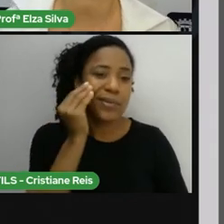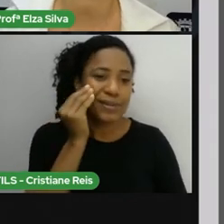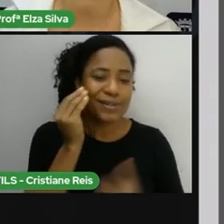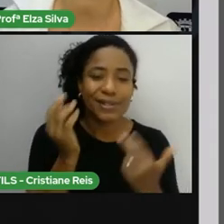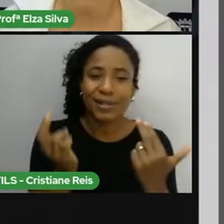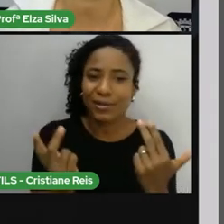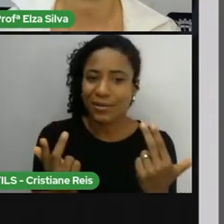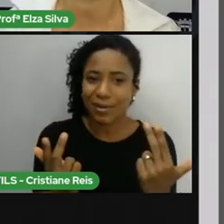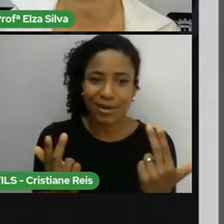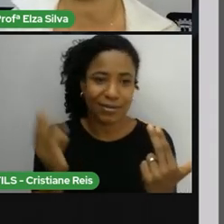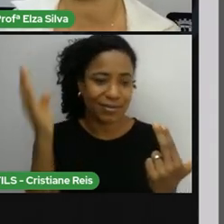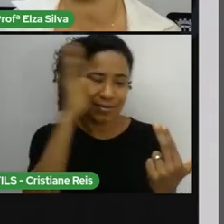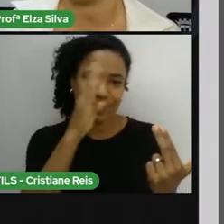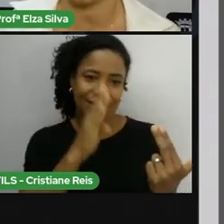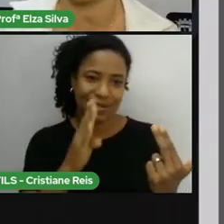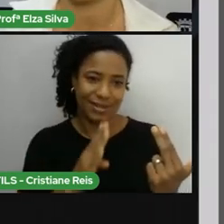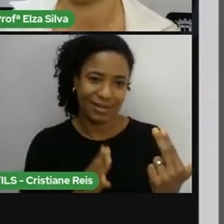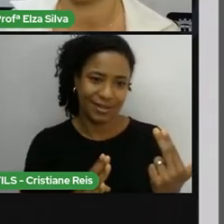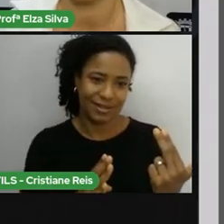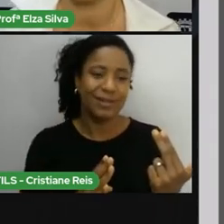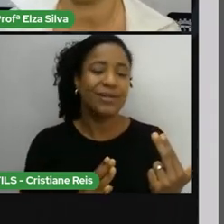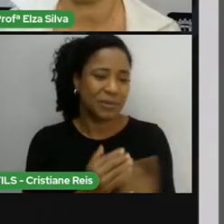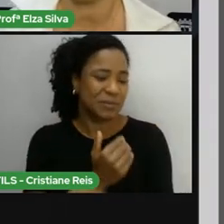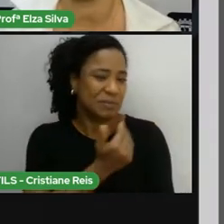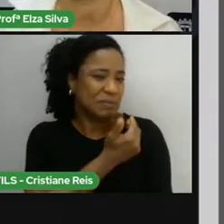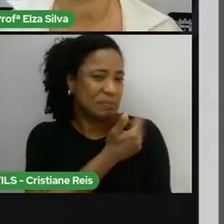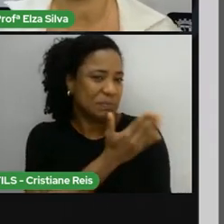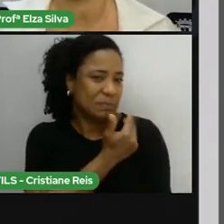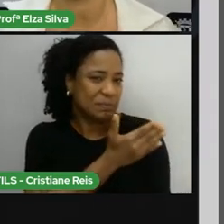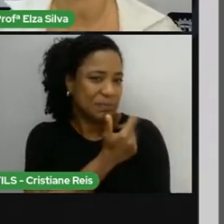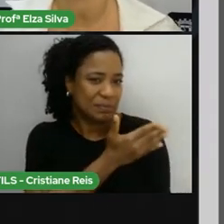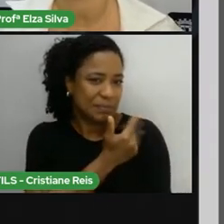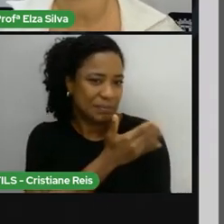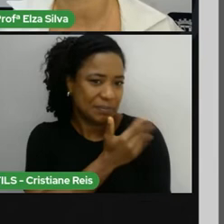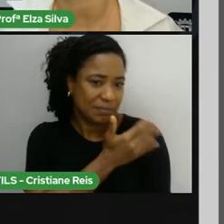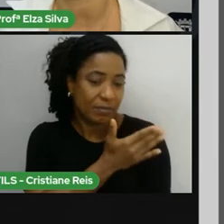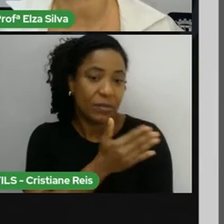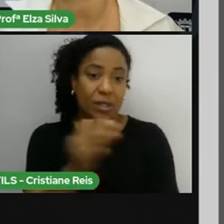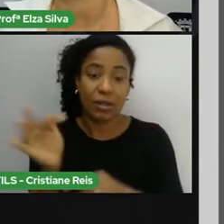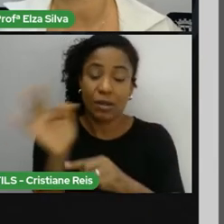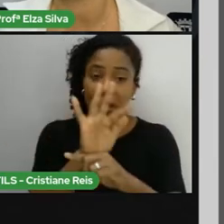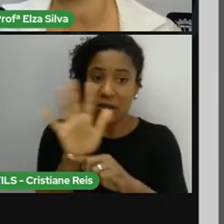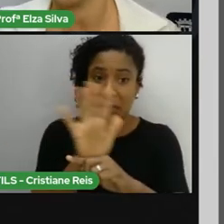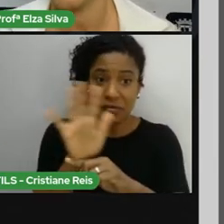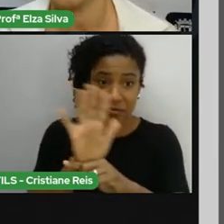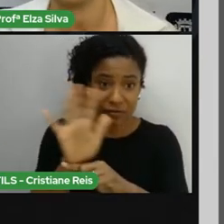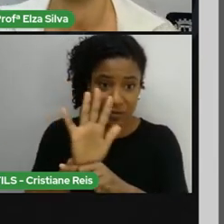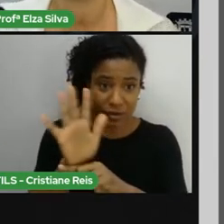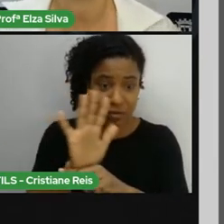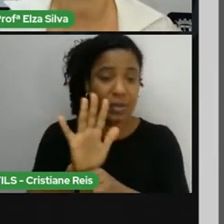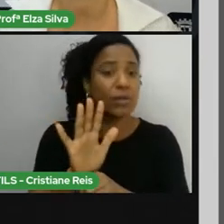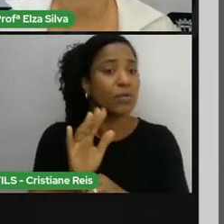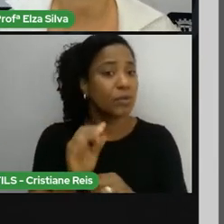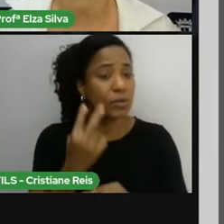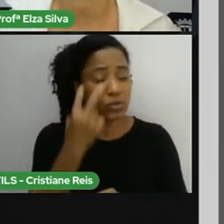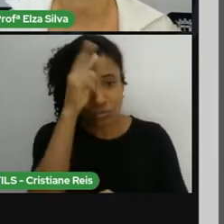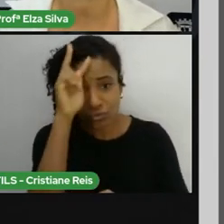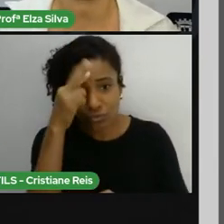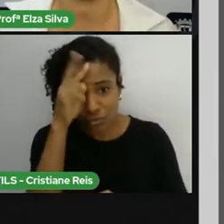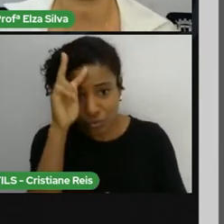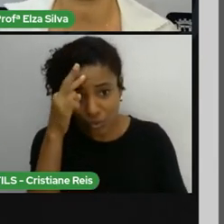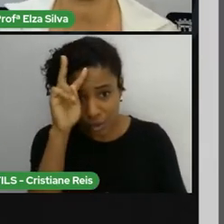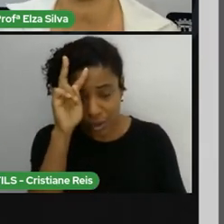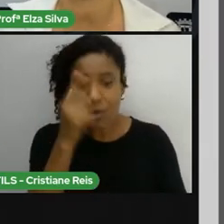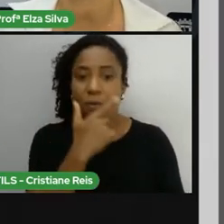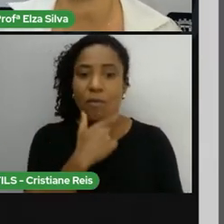brasileira sobre a discriminação racial. Este filme, que é uma espécie de documentário, foi dirigido pelo